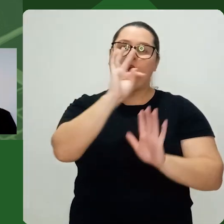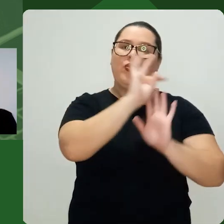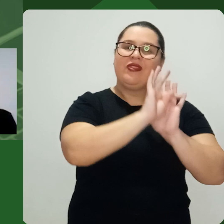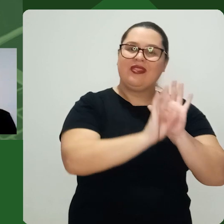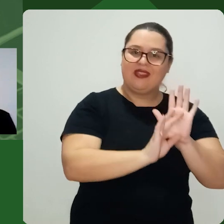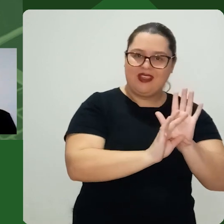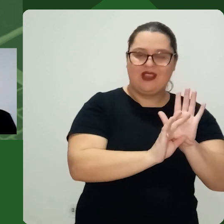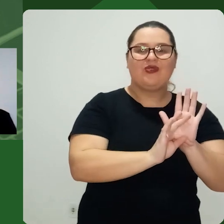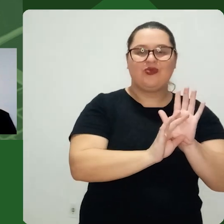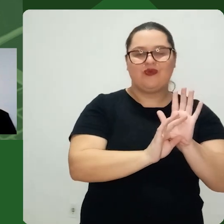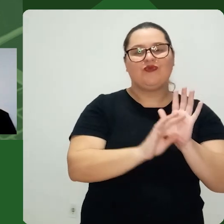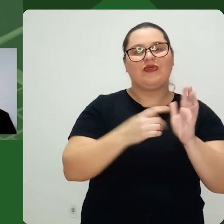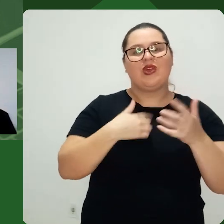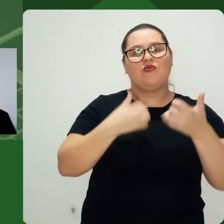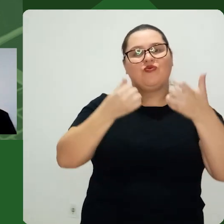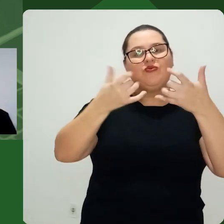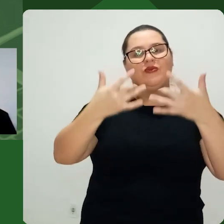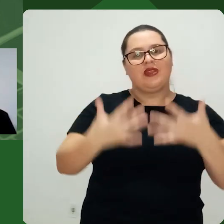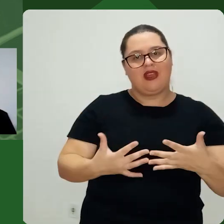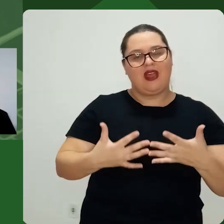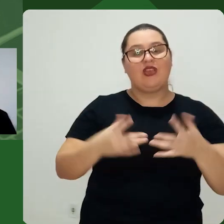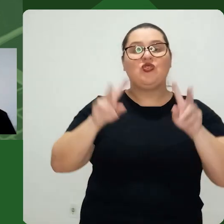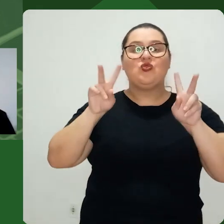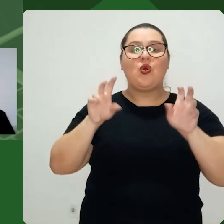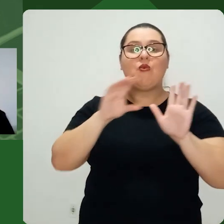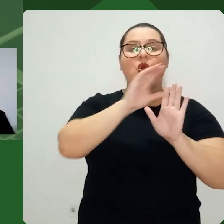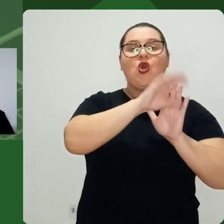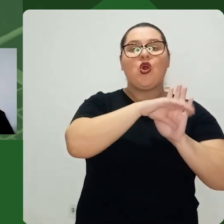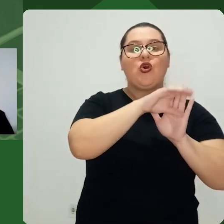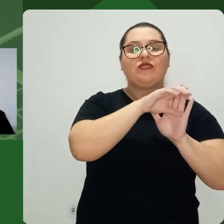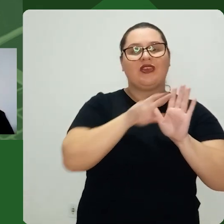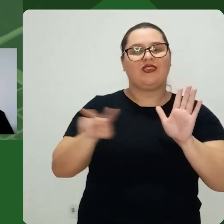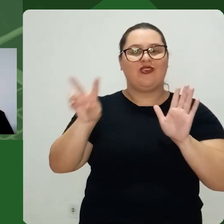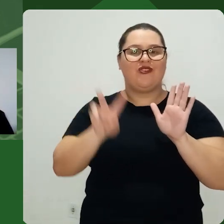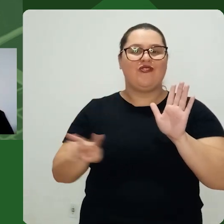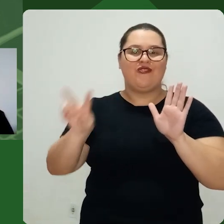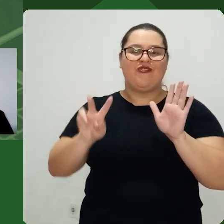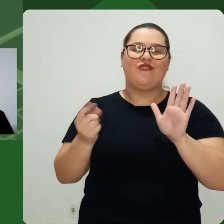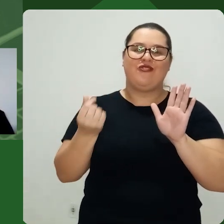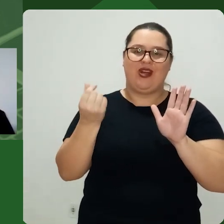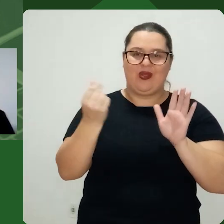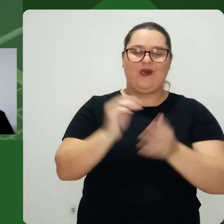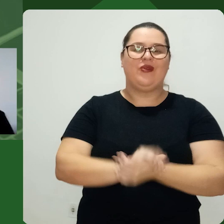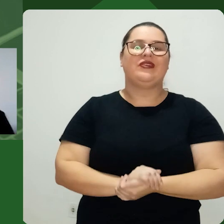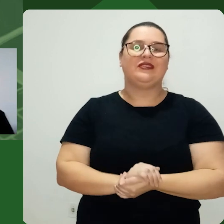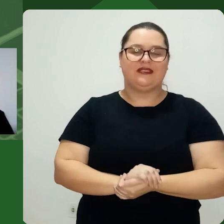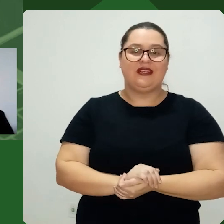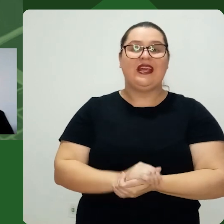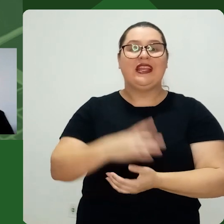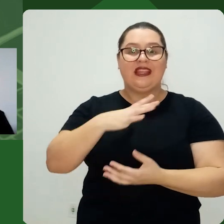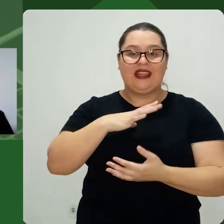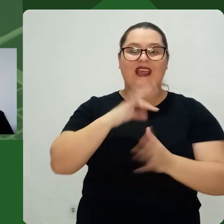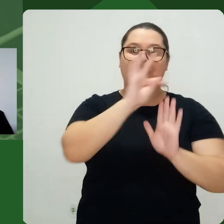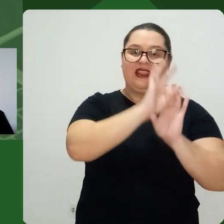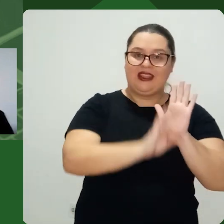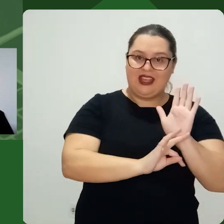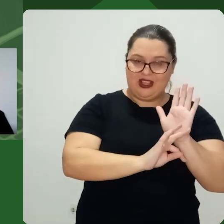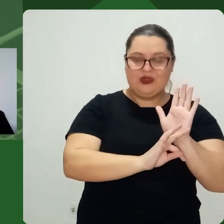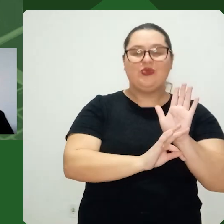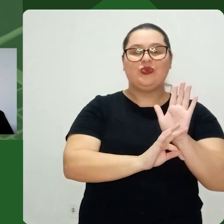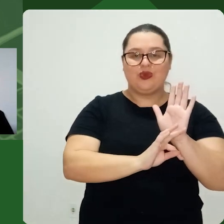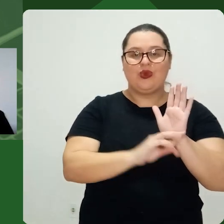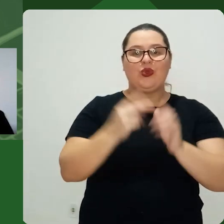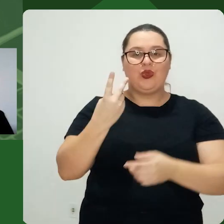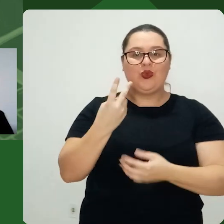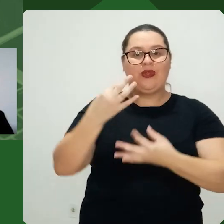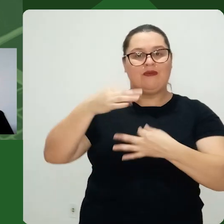passei para vocês Sobre a aplicação dos conceitos de valor Ali, aquele textinho de duas páginas Onde fala da